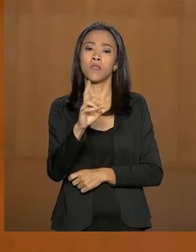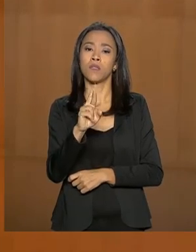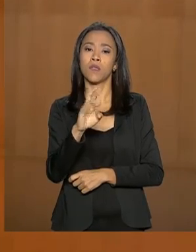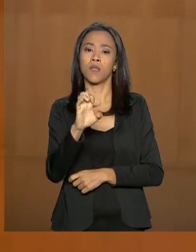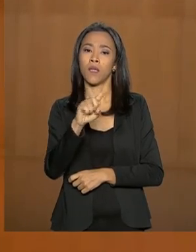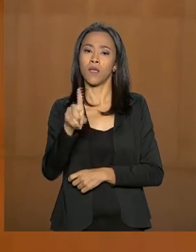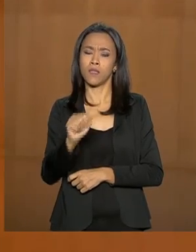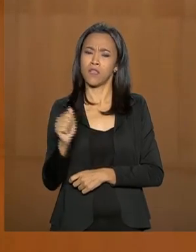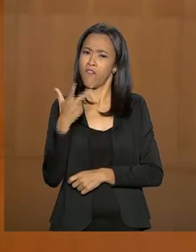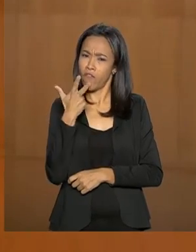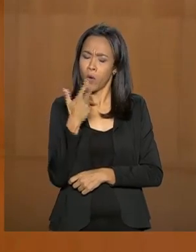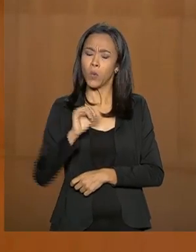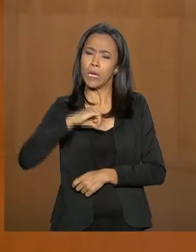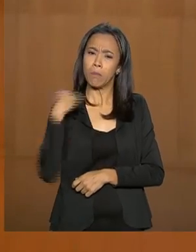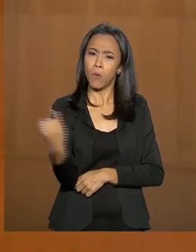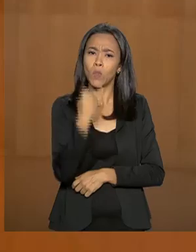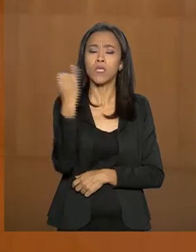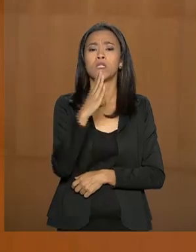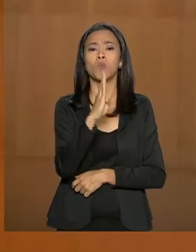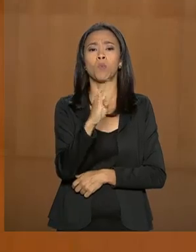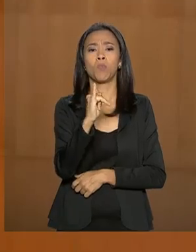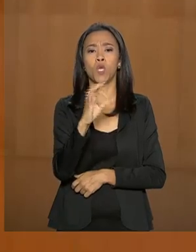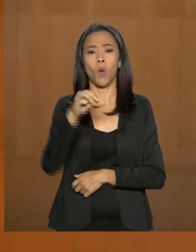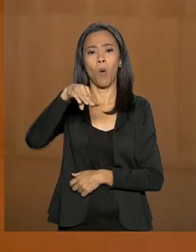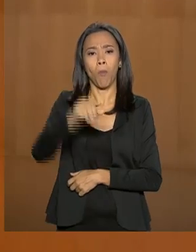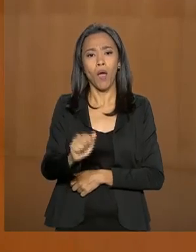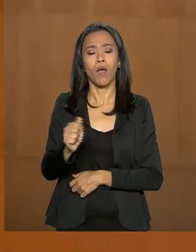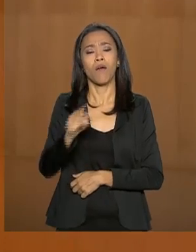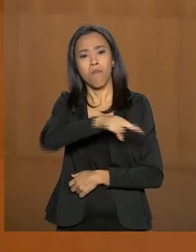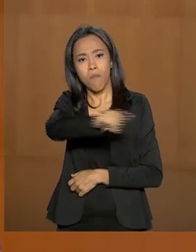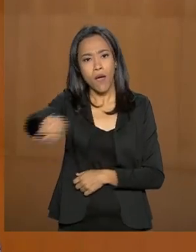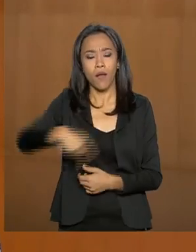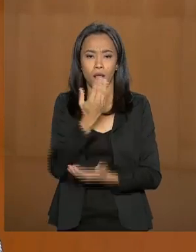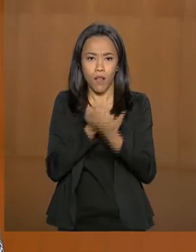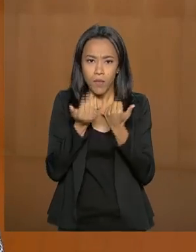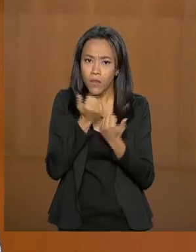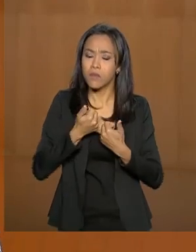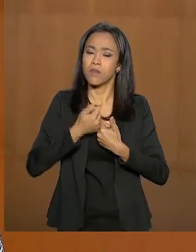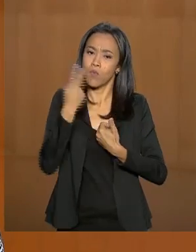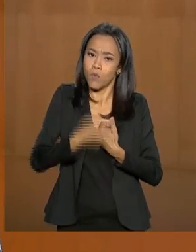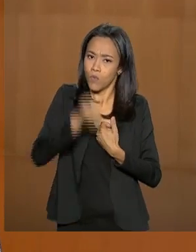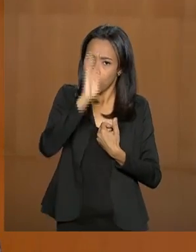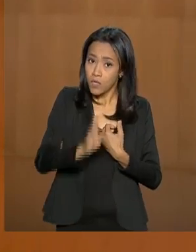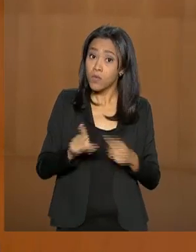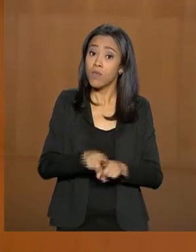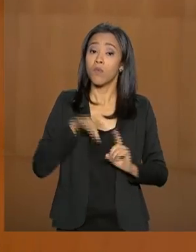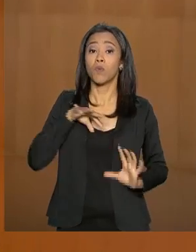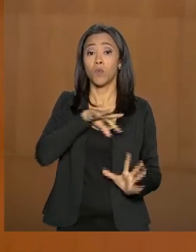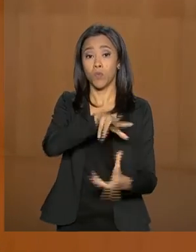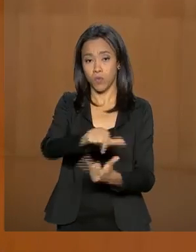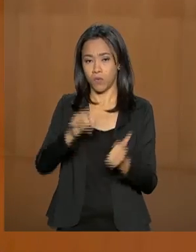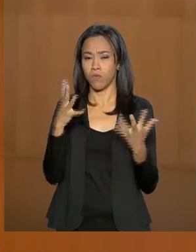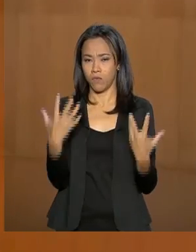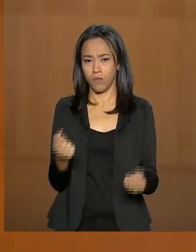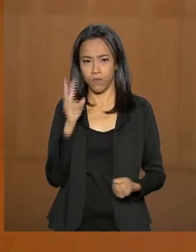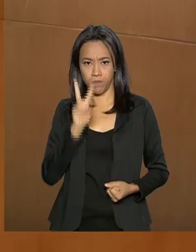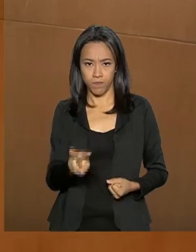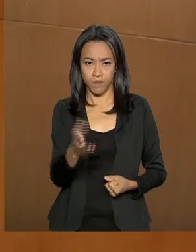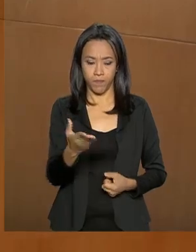importância do bioma cerrado para a segurança alimentar do Brasil e do mundo. Vamos ouvir.